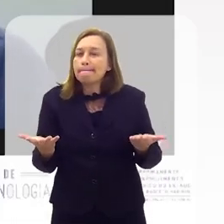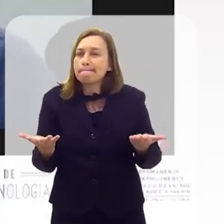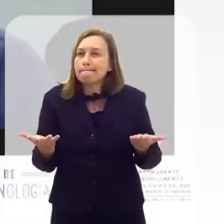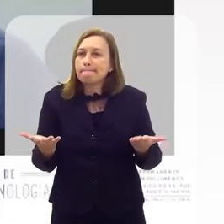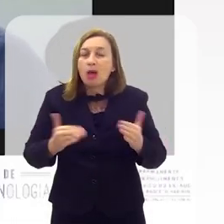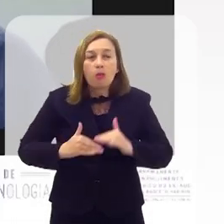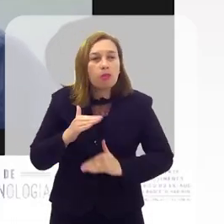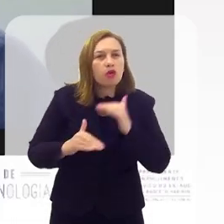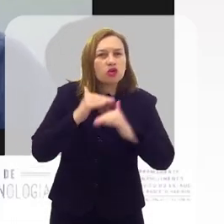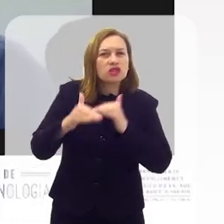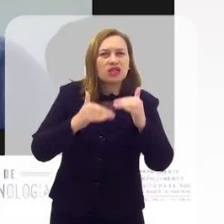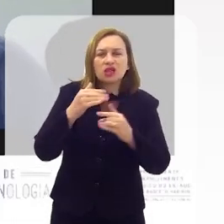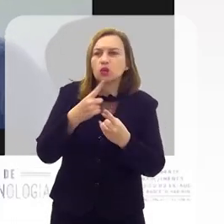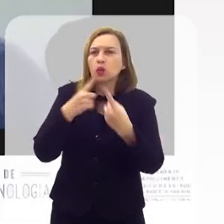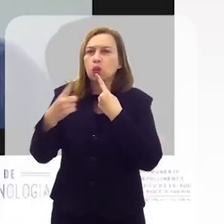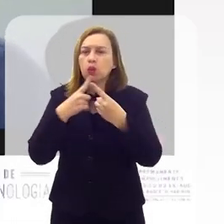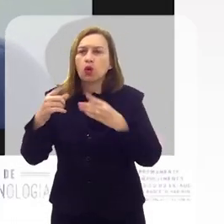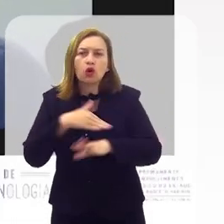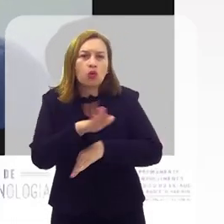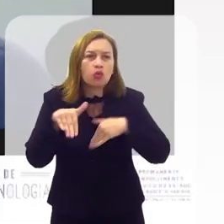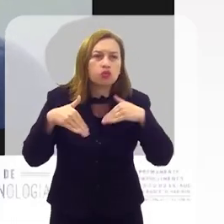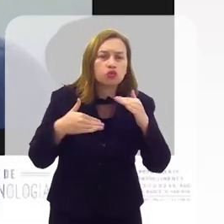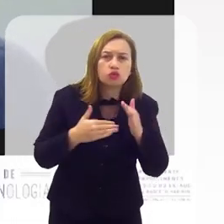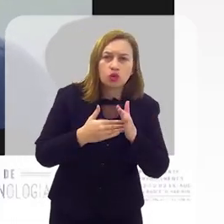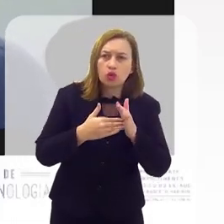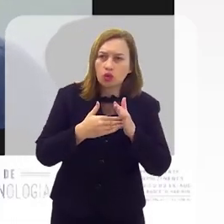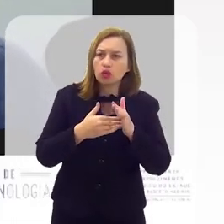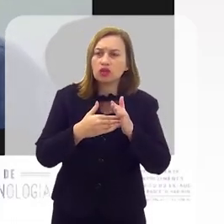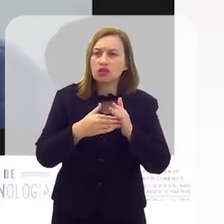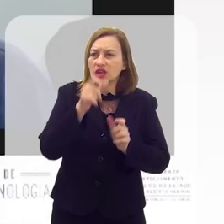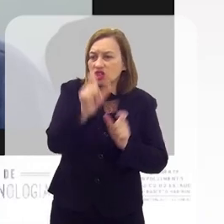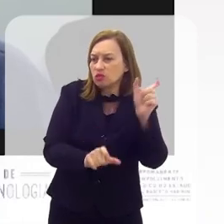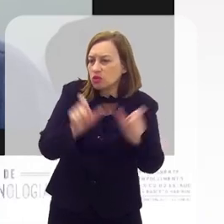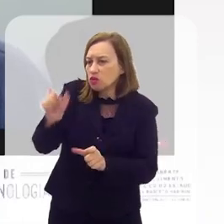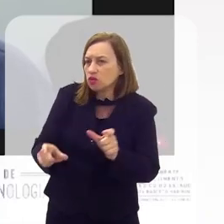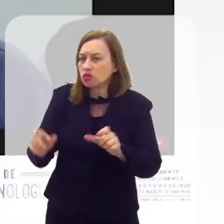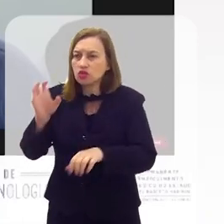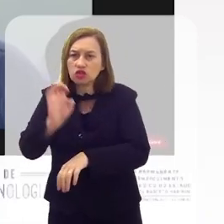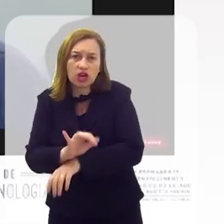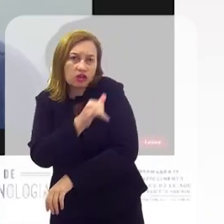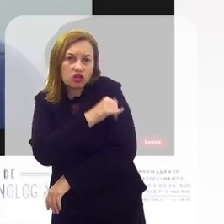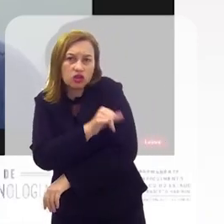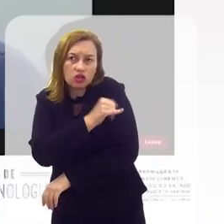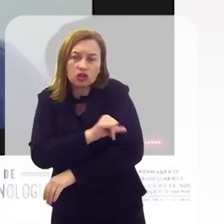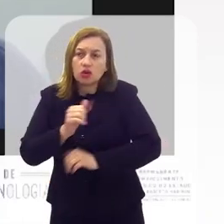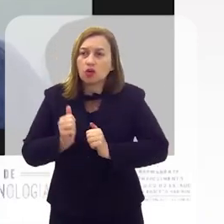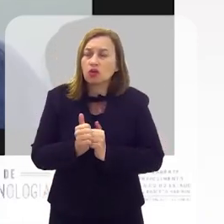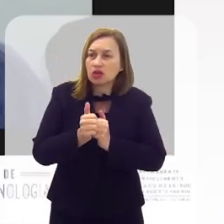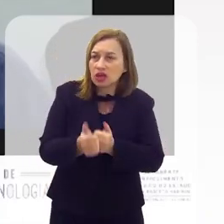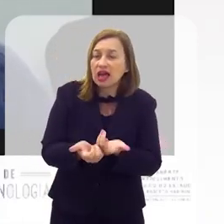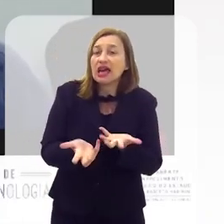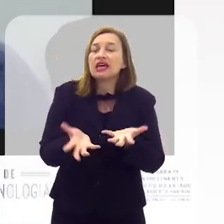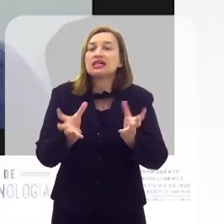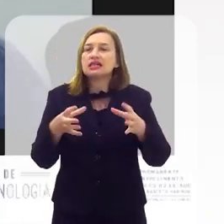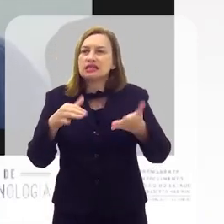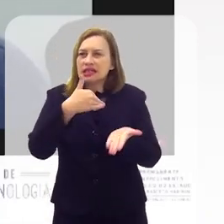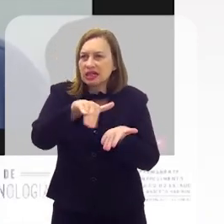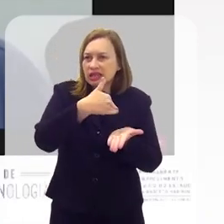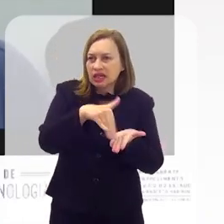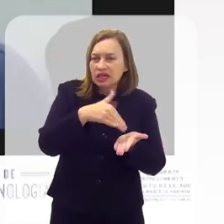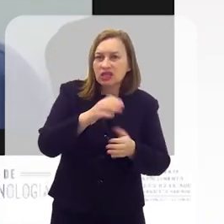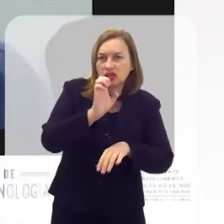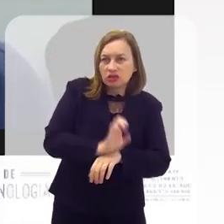Tecnologia e Inovação. Ou seja, um processo de debate com todos os atores e todo o Estado do Rio de Janeiro,